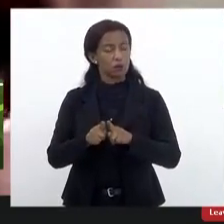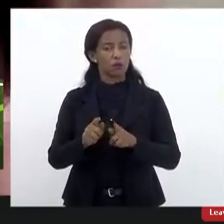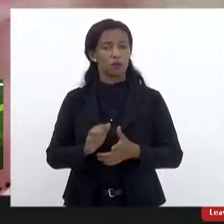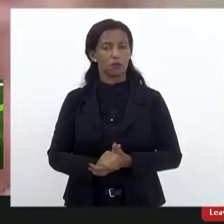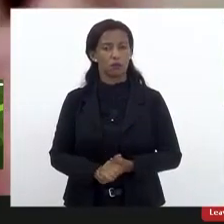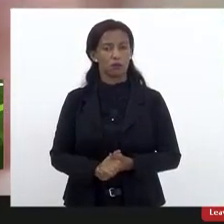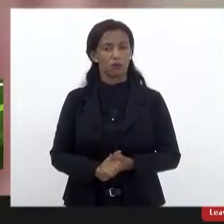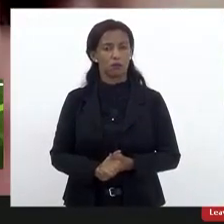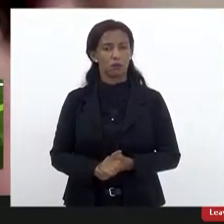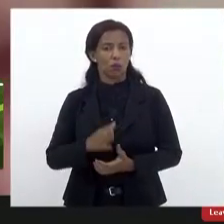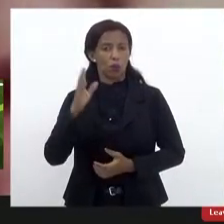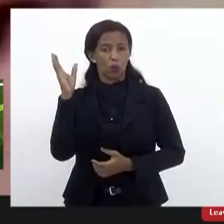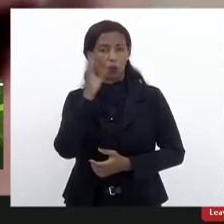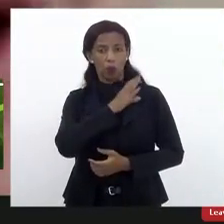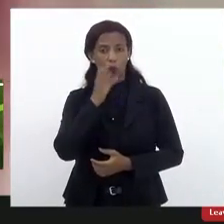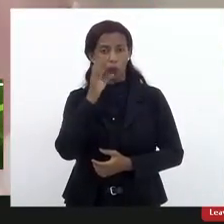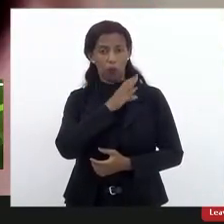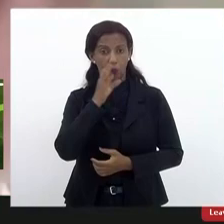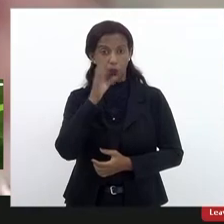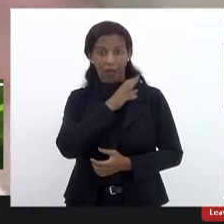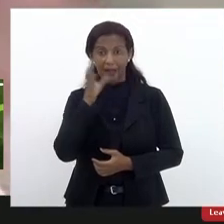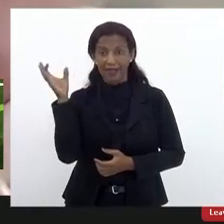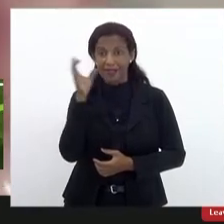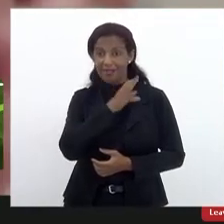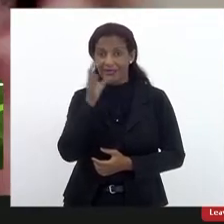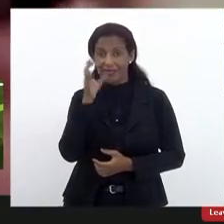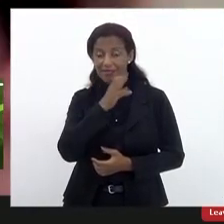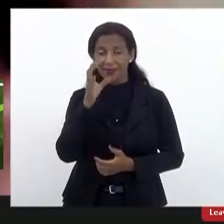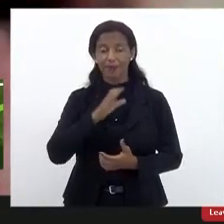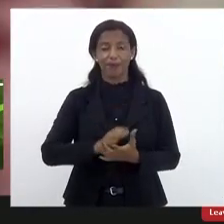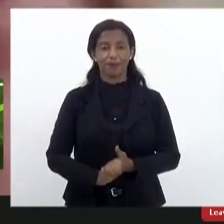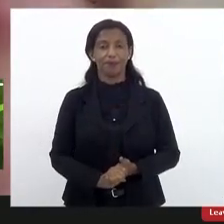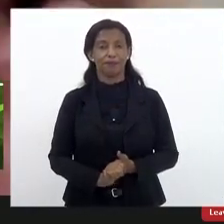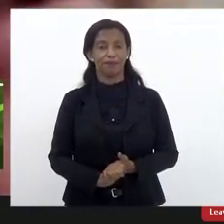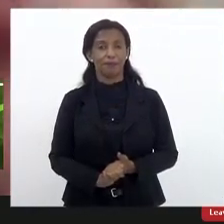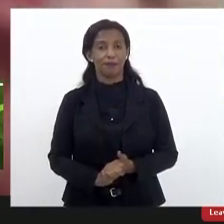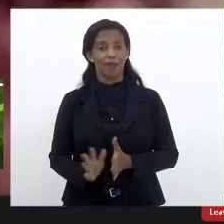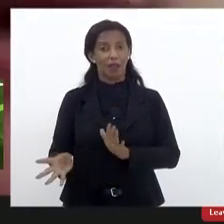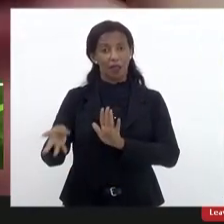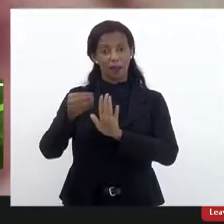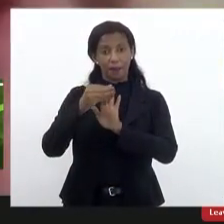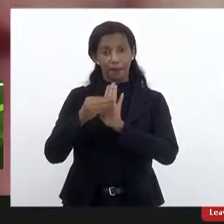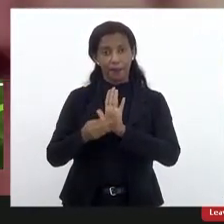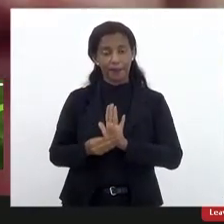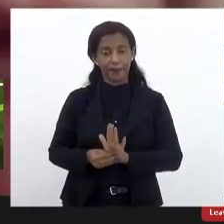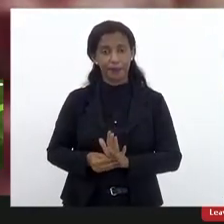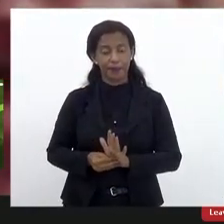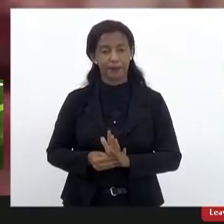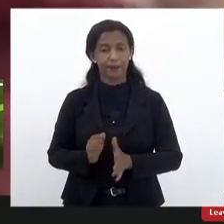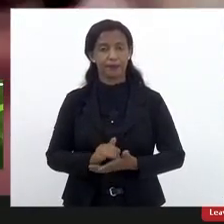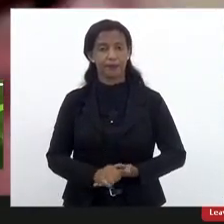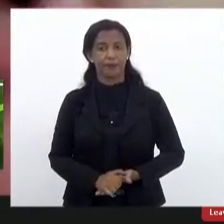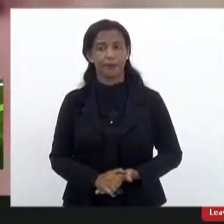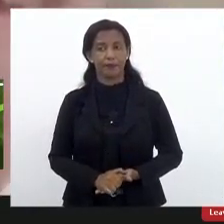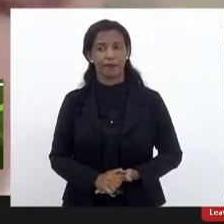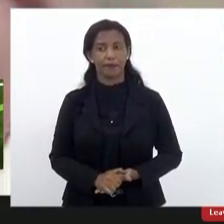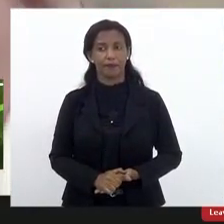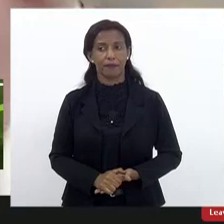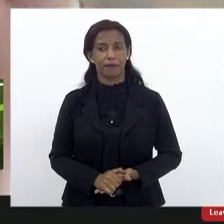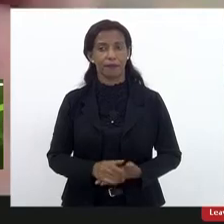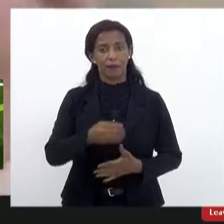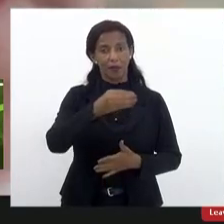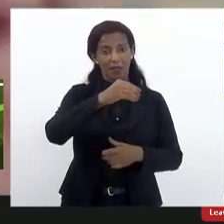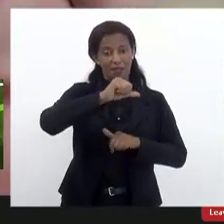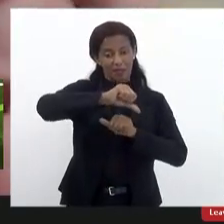acelerar, aí, nesse caso, acelerar a implementação da migração para